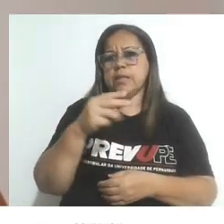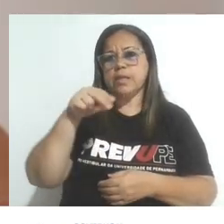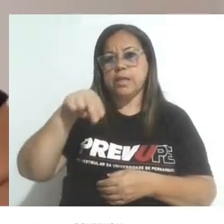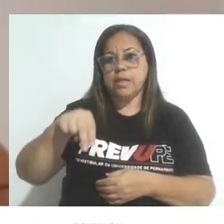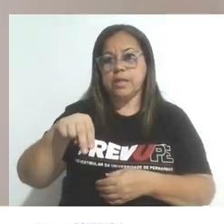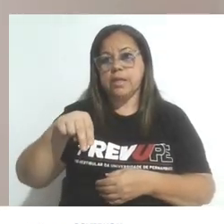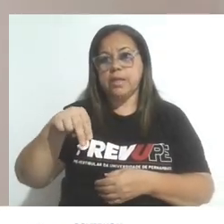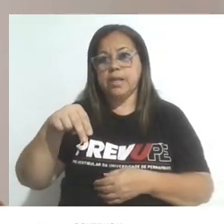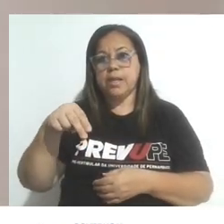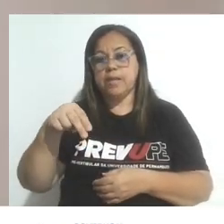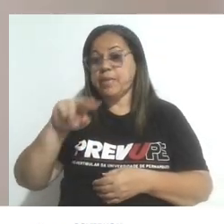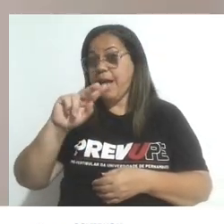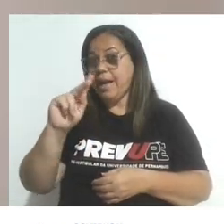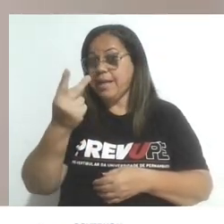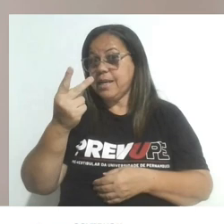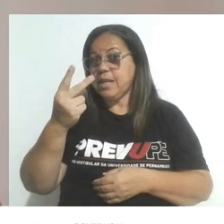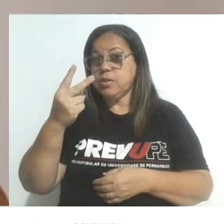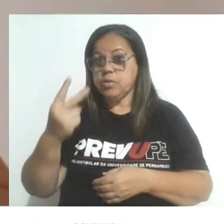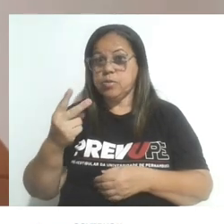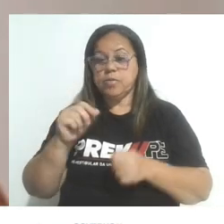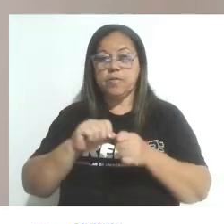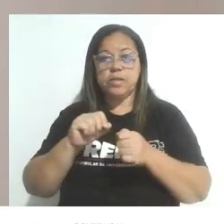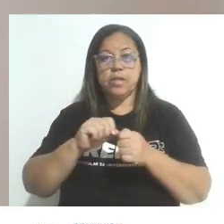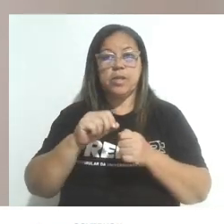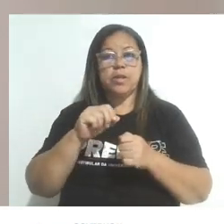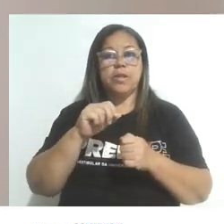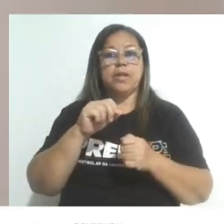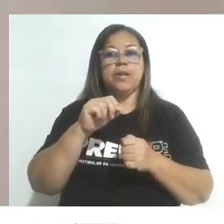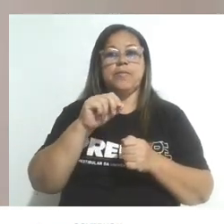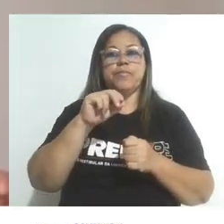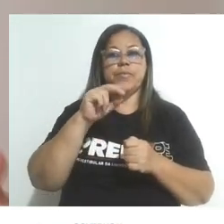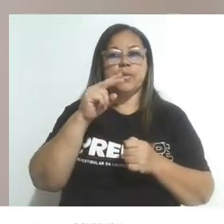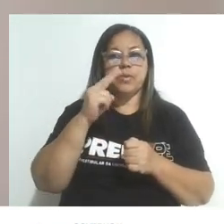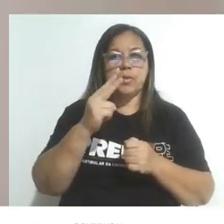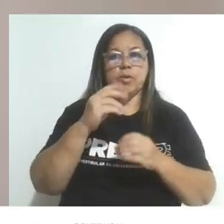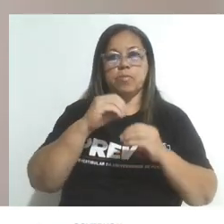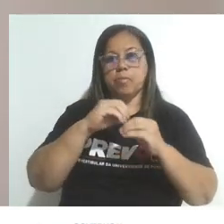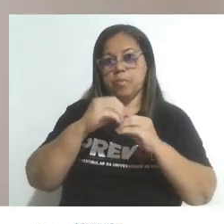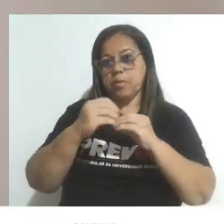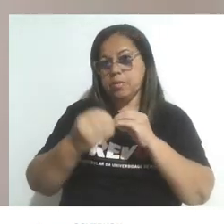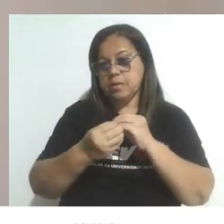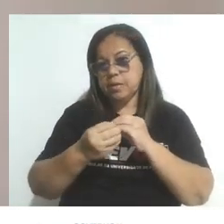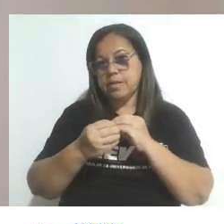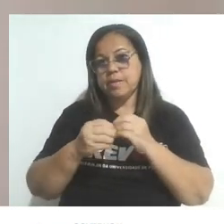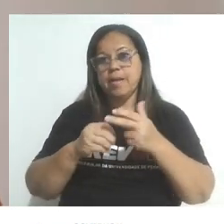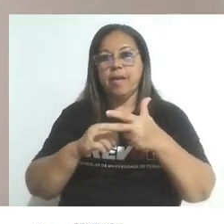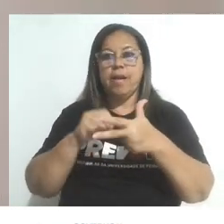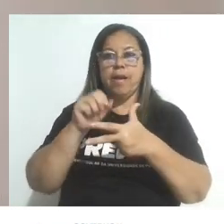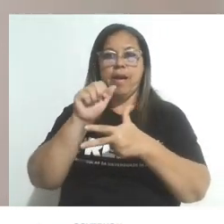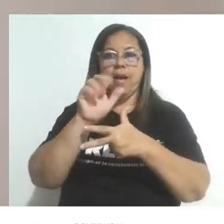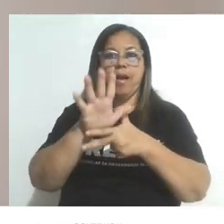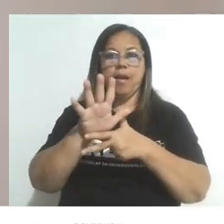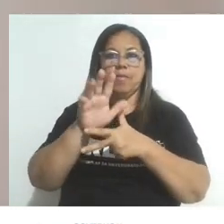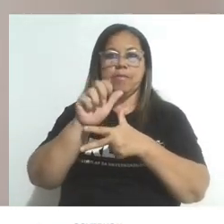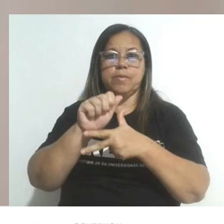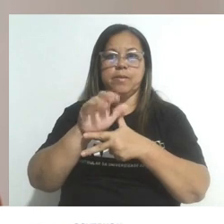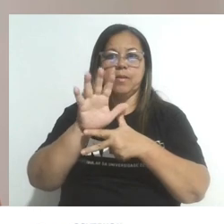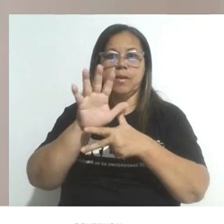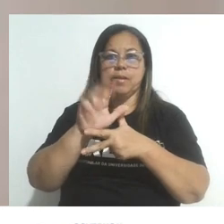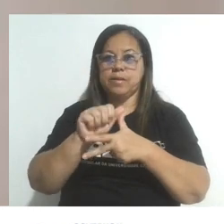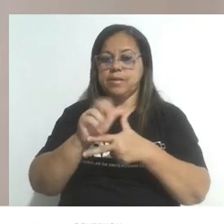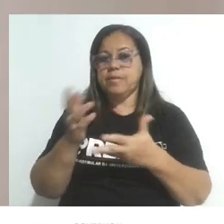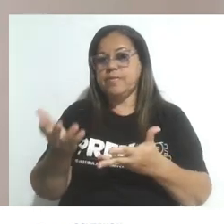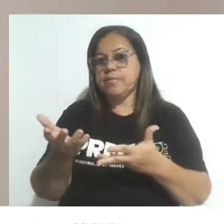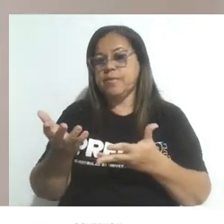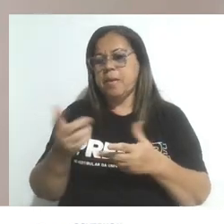H2, para formar 2 moles de amônia, NH3. Contudo, essa reação não tem 100% de